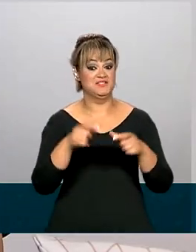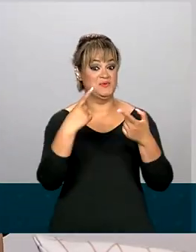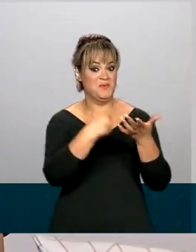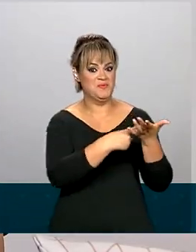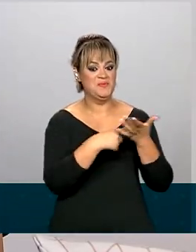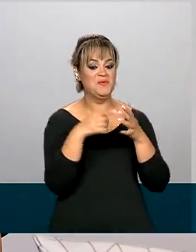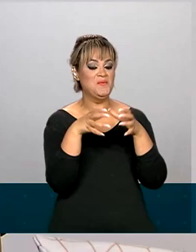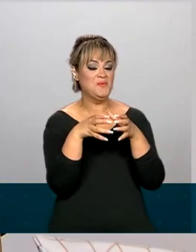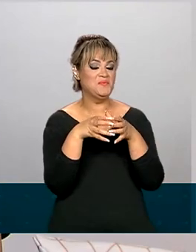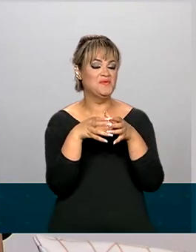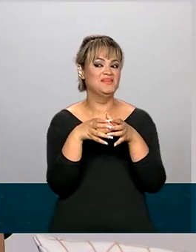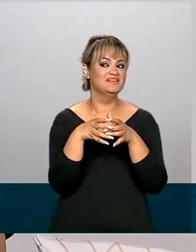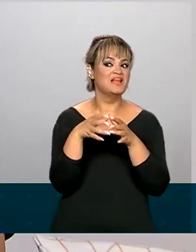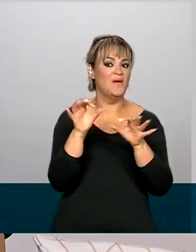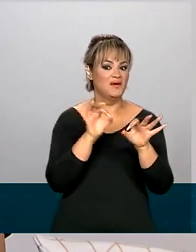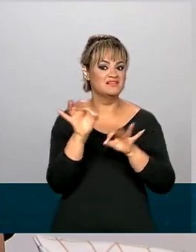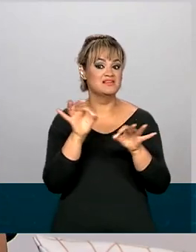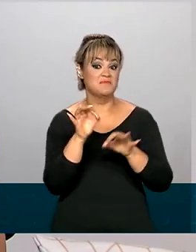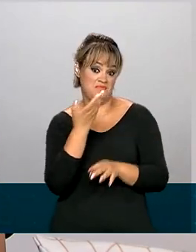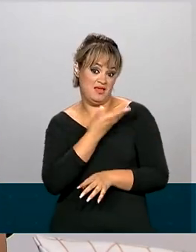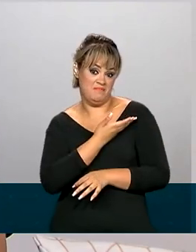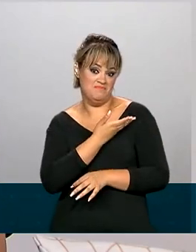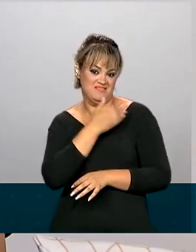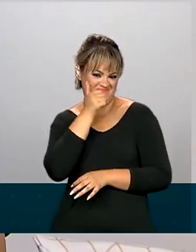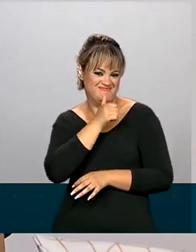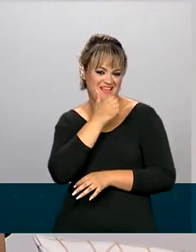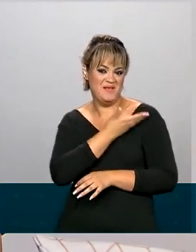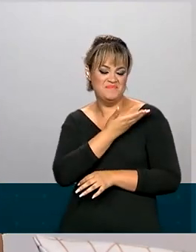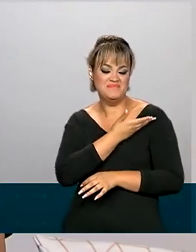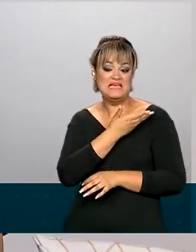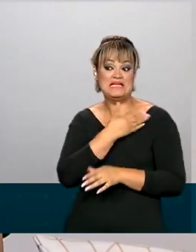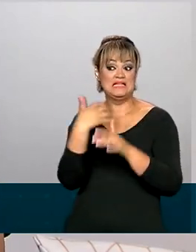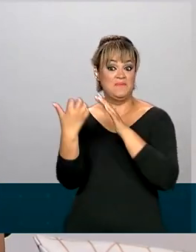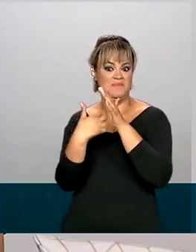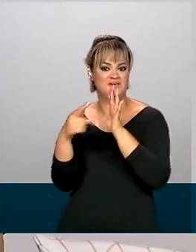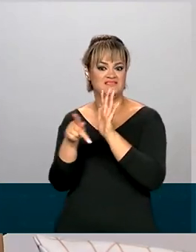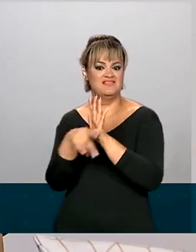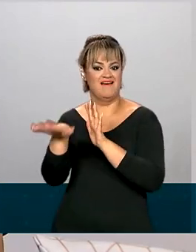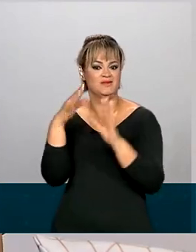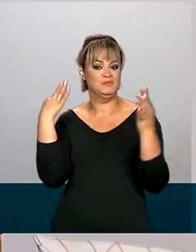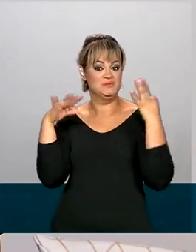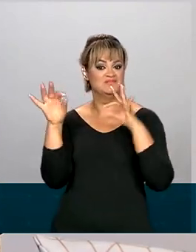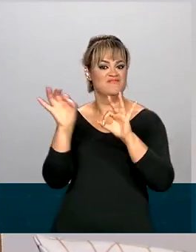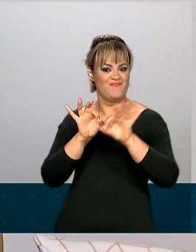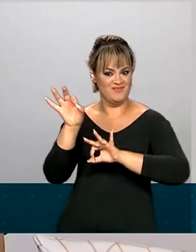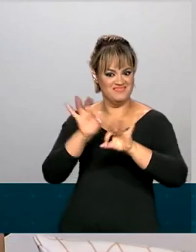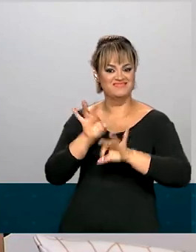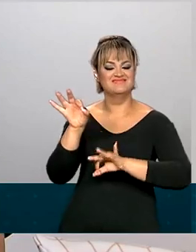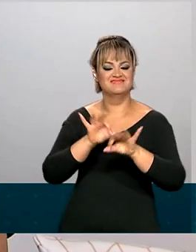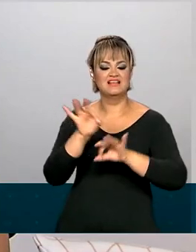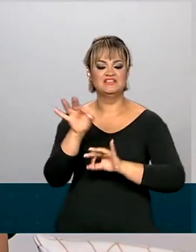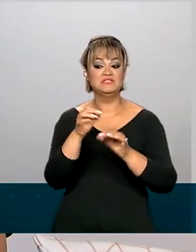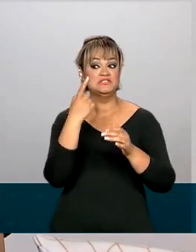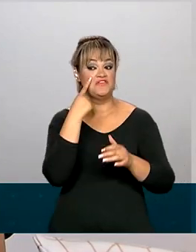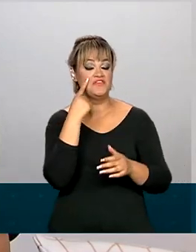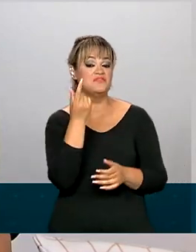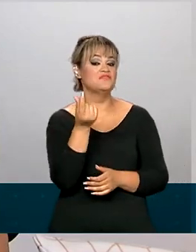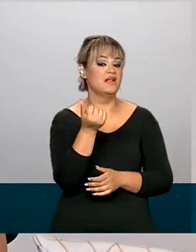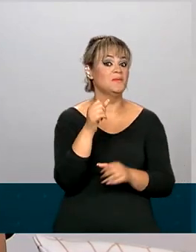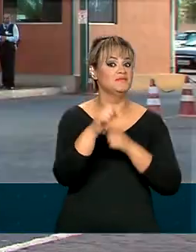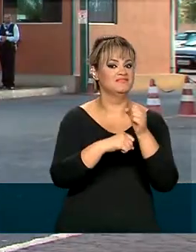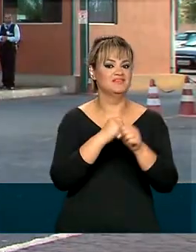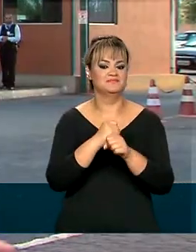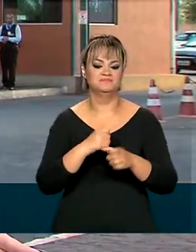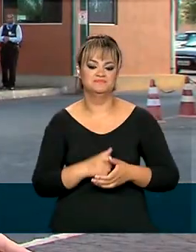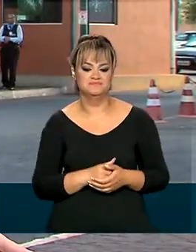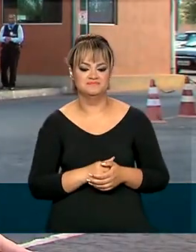e a gente está vendo, porque tem uma amiga nossa que tem uma empresa de turismo e ela vai organizar, a gente já está vendo os preços para o ano